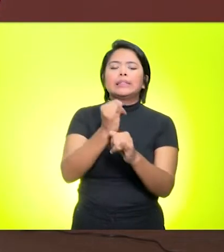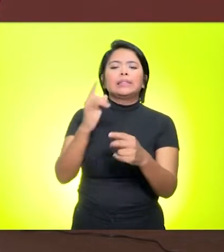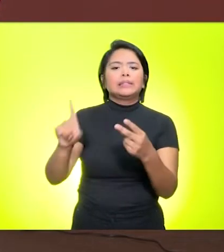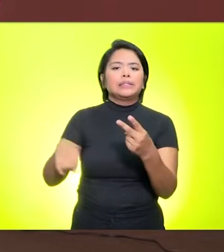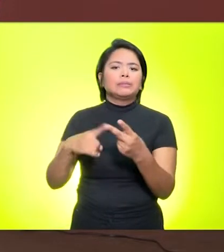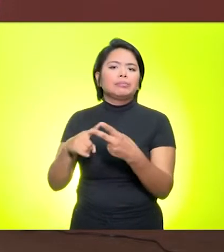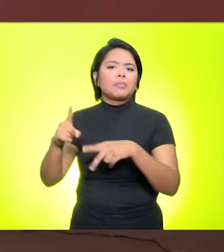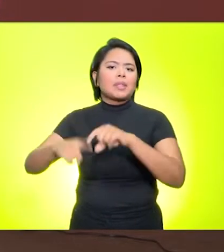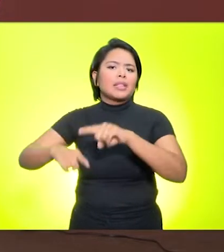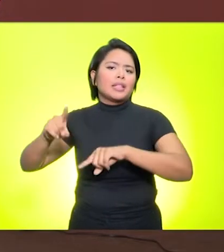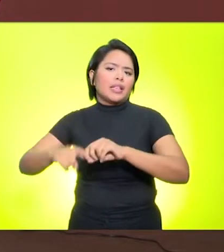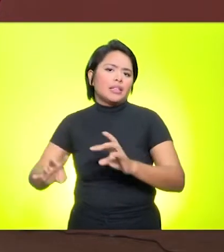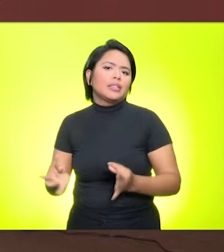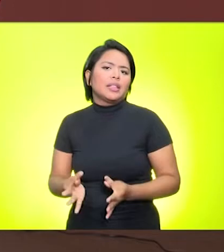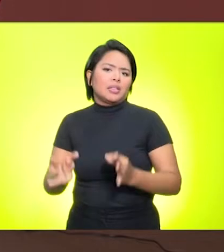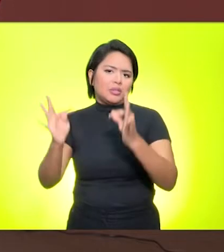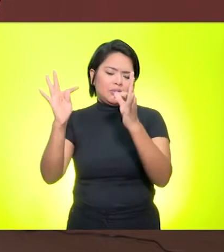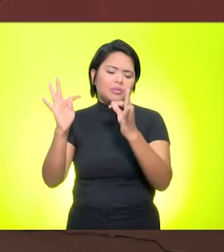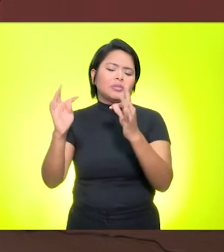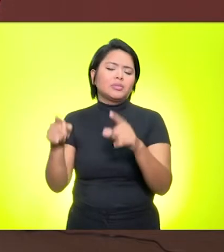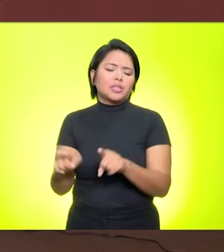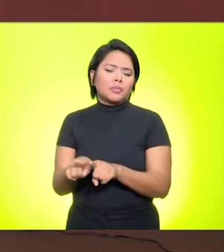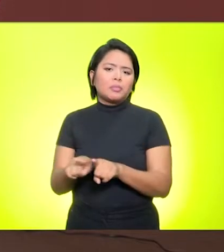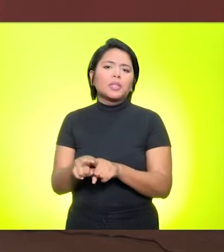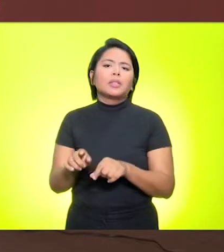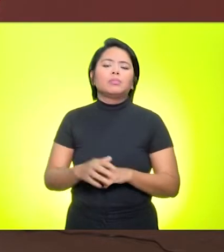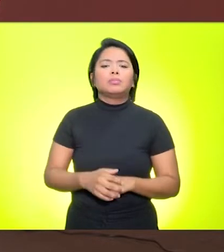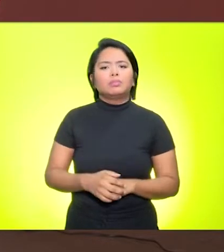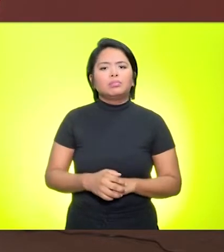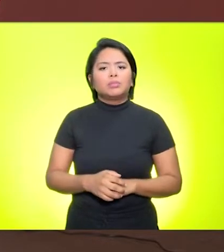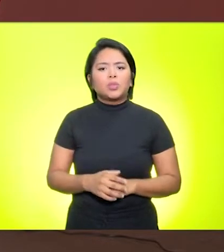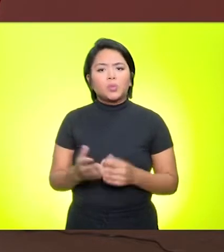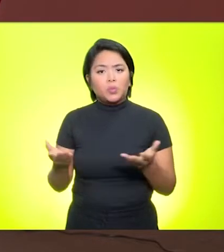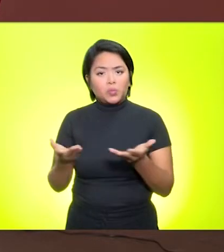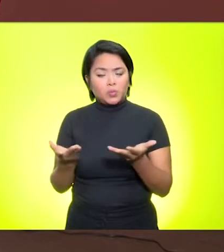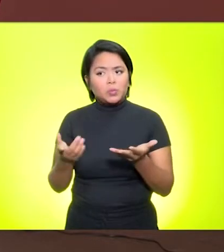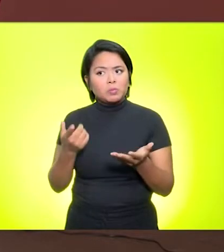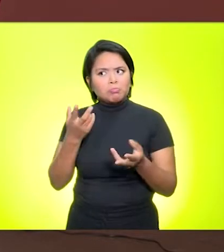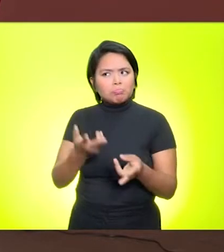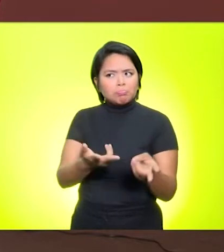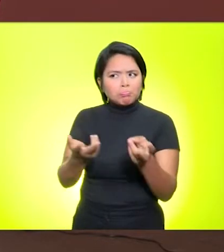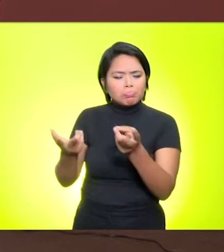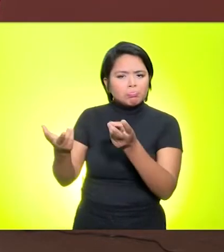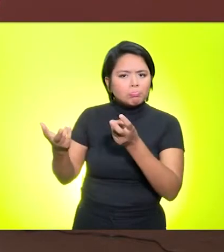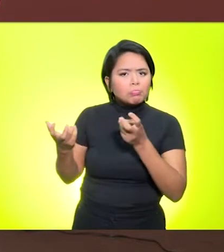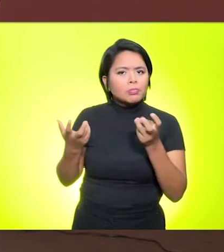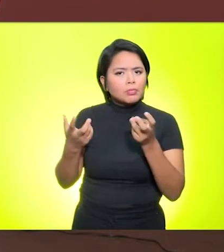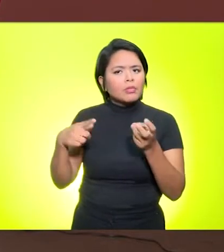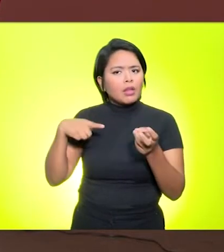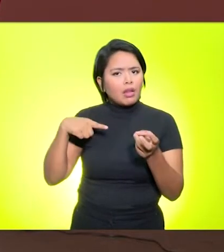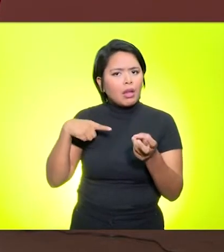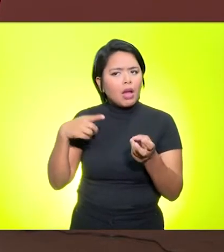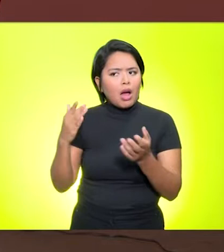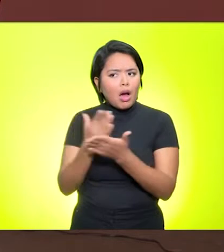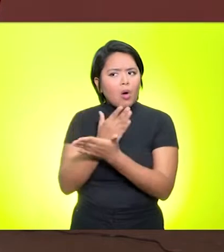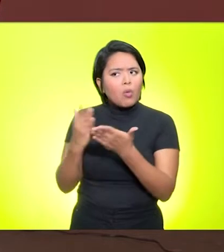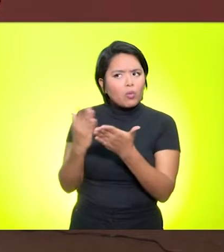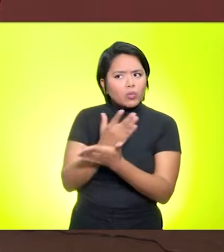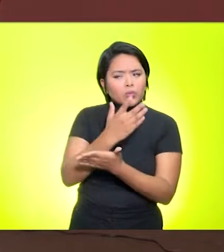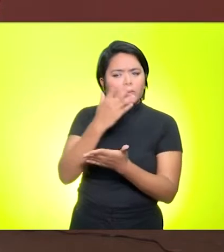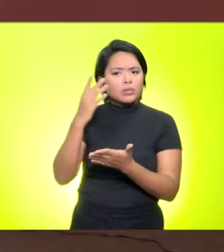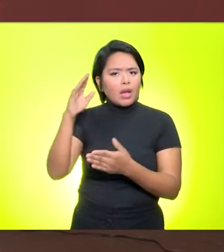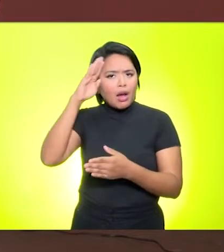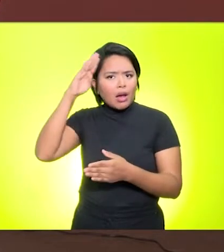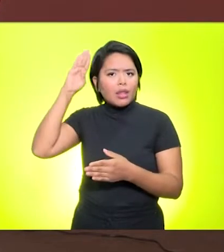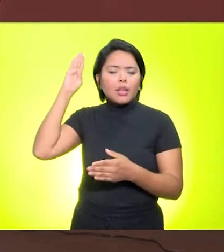equipamentos eletrônicos, nós também deparamos muito com essa realidade. Nós temos acadêmicos que não têm computador,